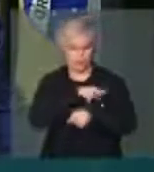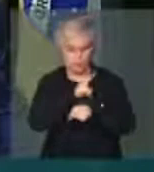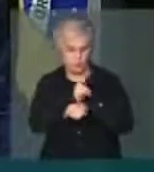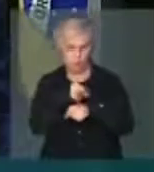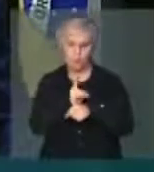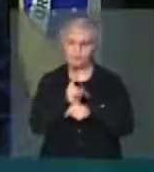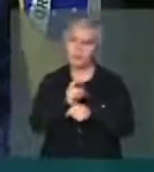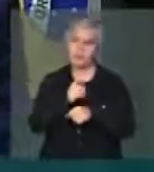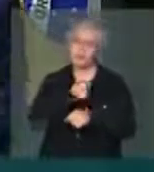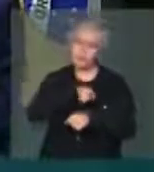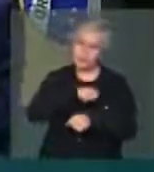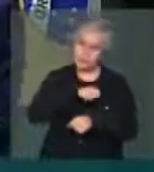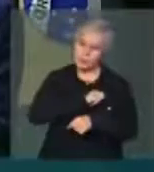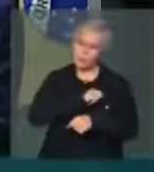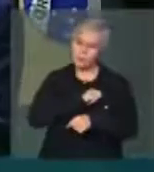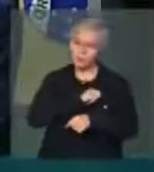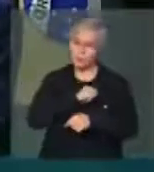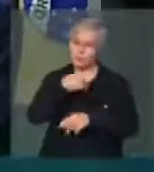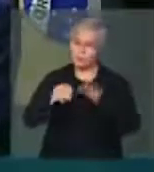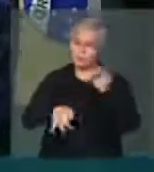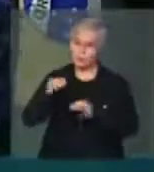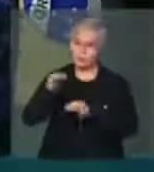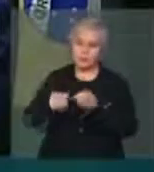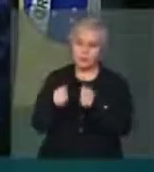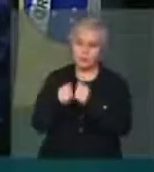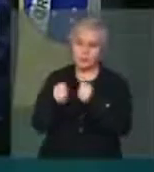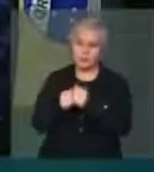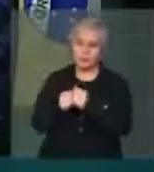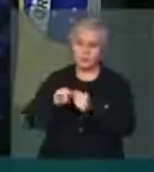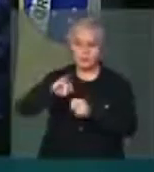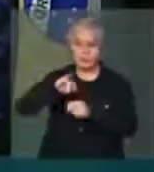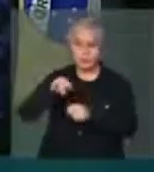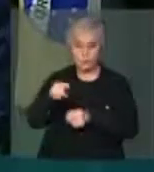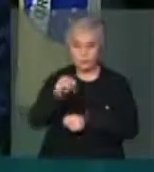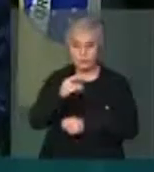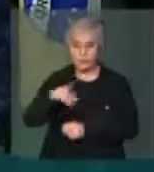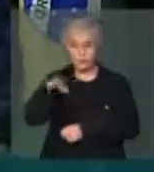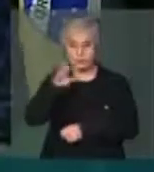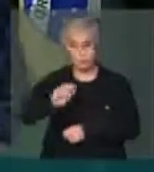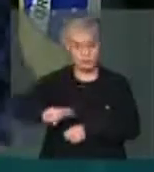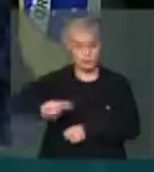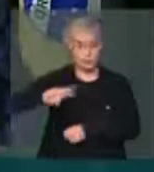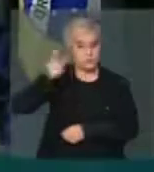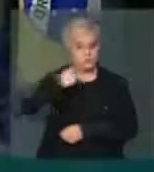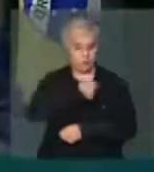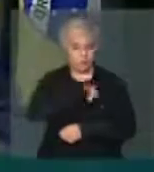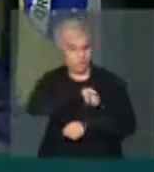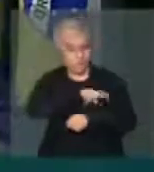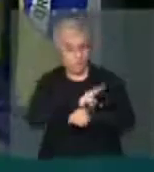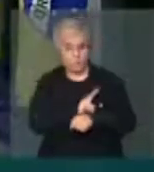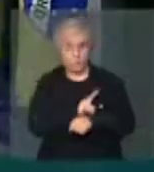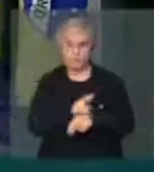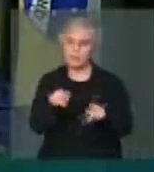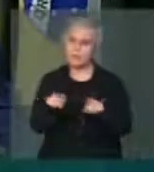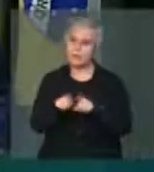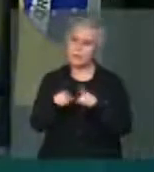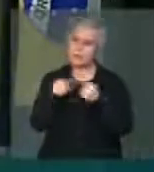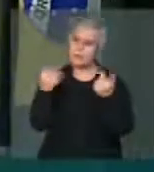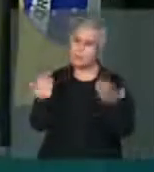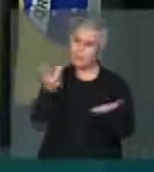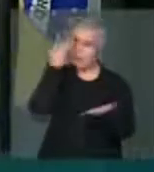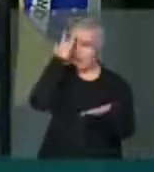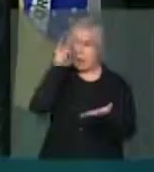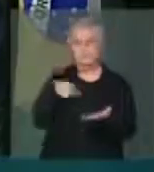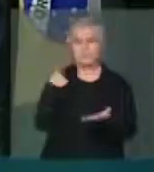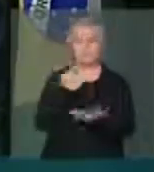dos juros que leva a tudo isso. E por final amanhã a expectativa